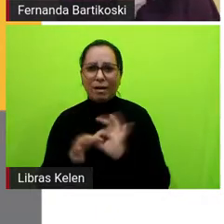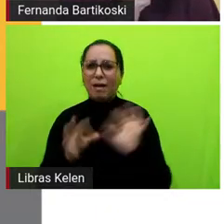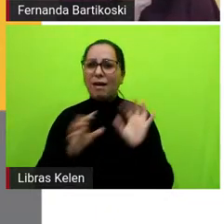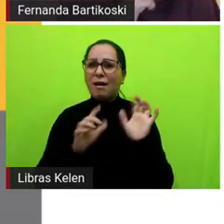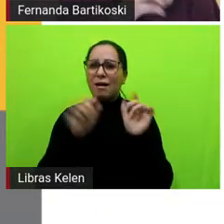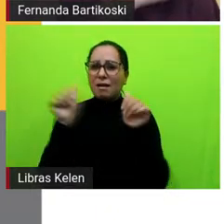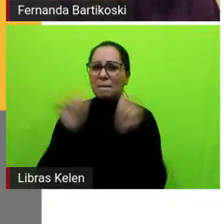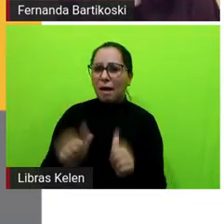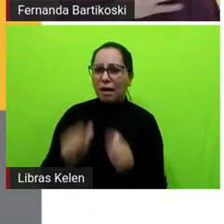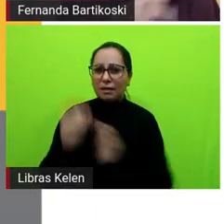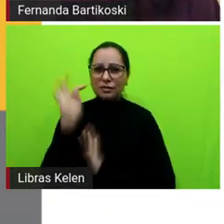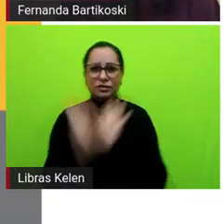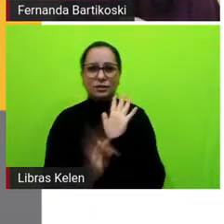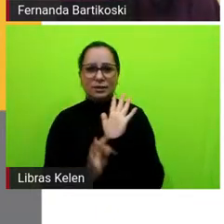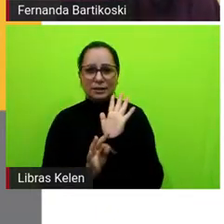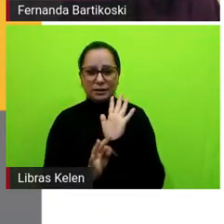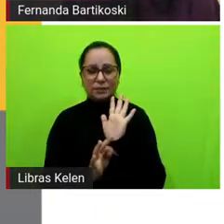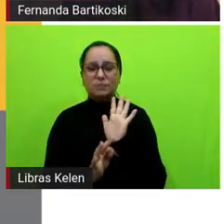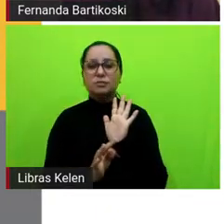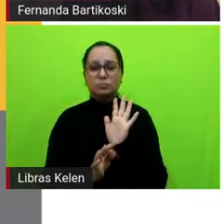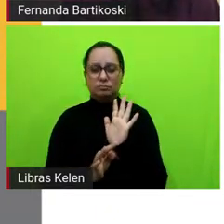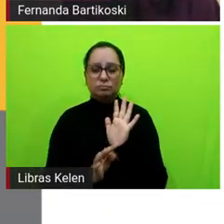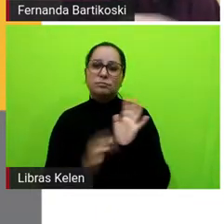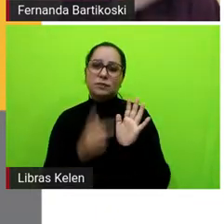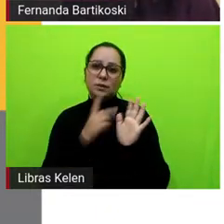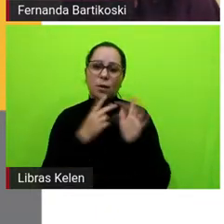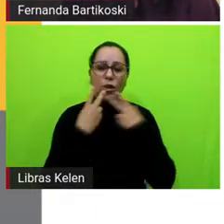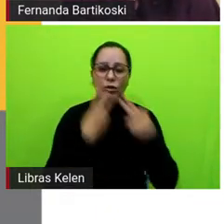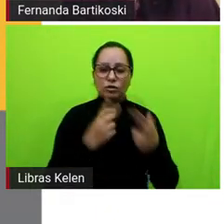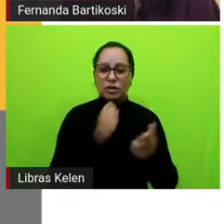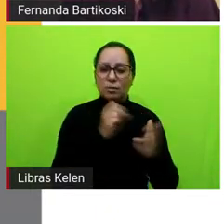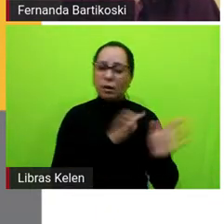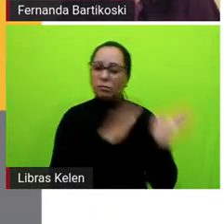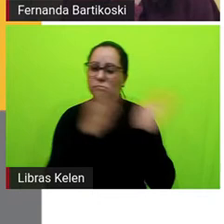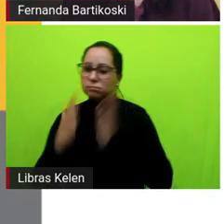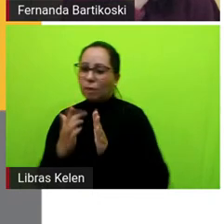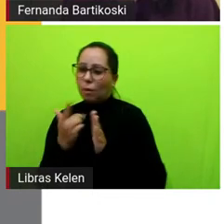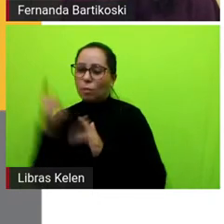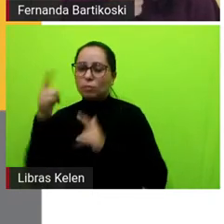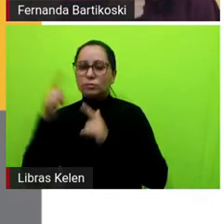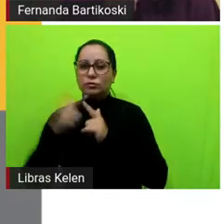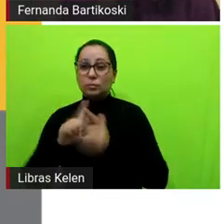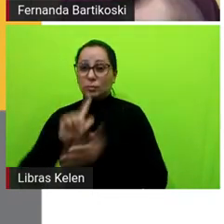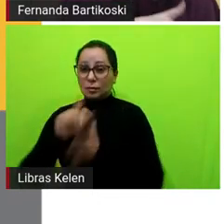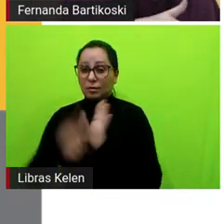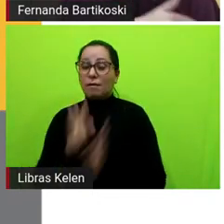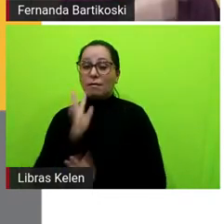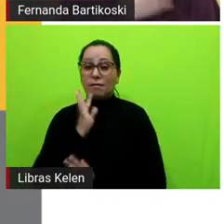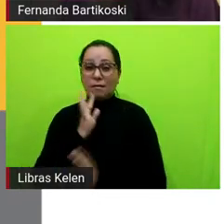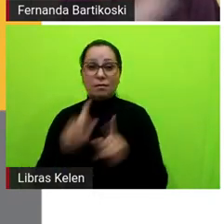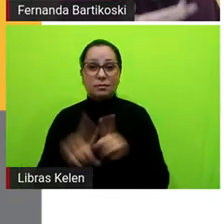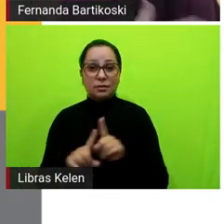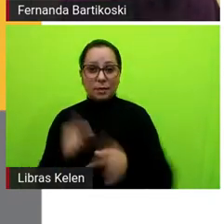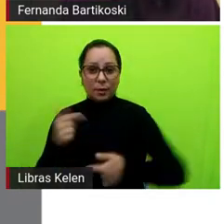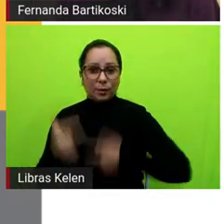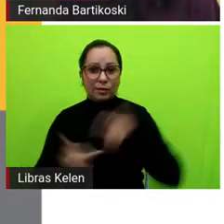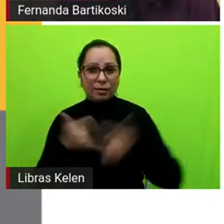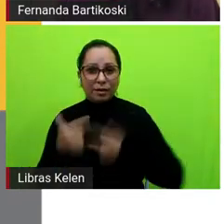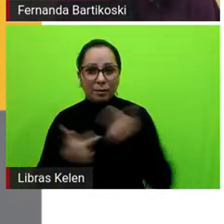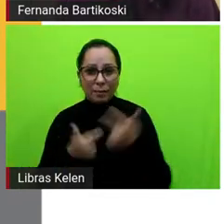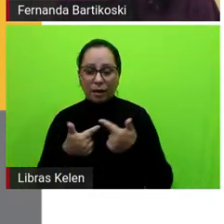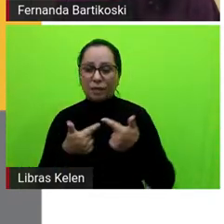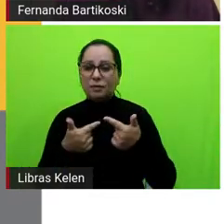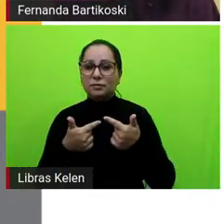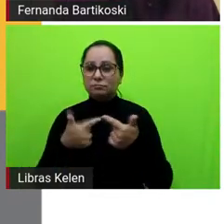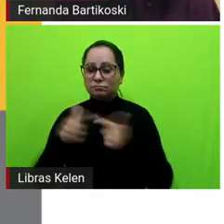texto, saindo um pouquinho da notícia e da reportagem, né, muito legal esse gênero também. O trabalho e a escolha